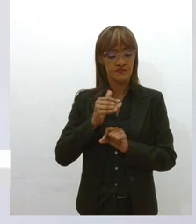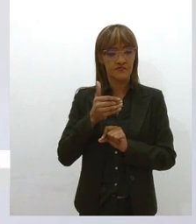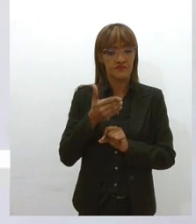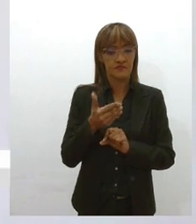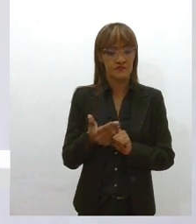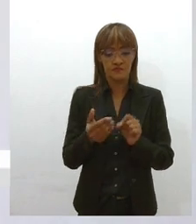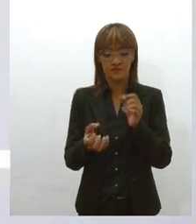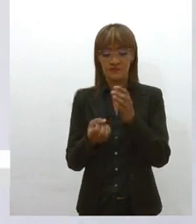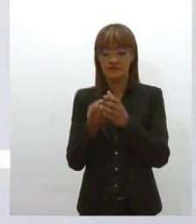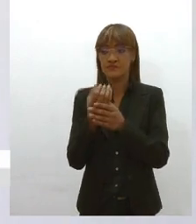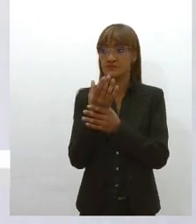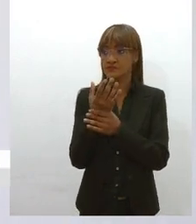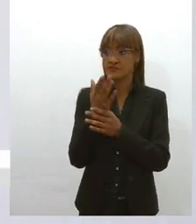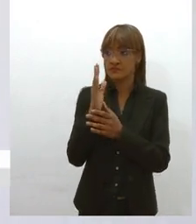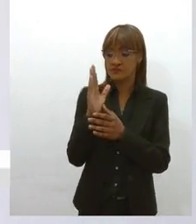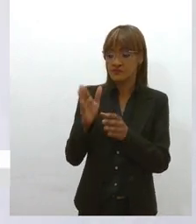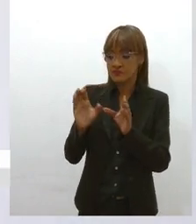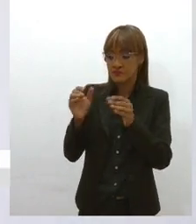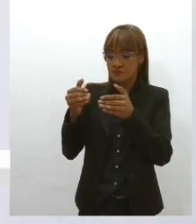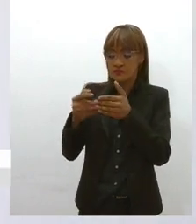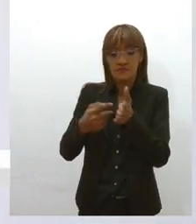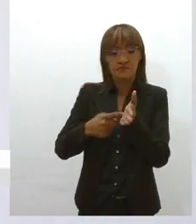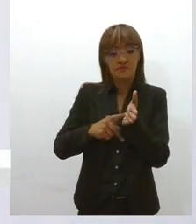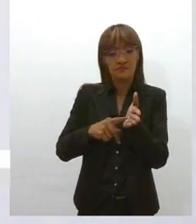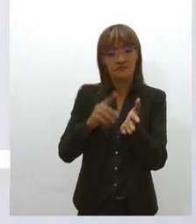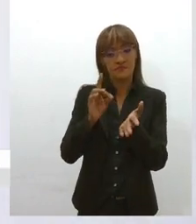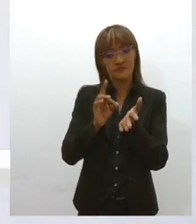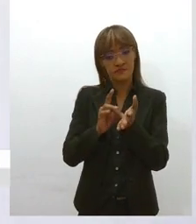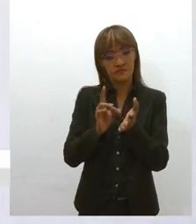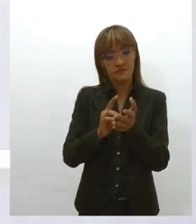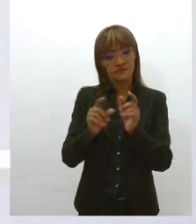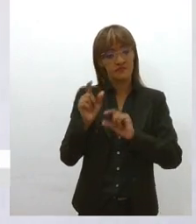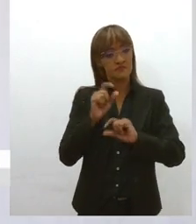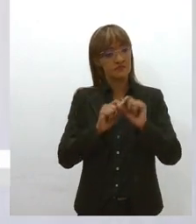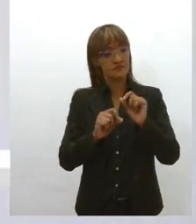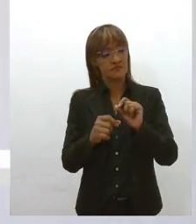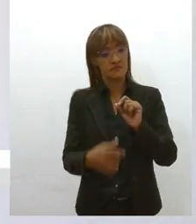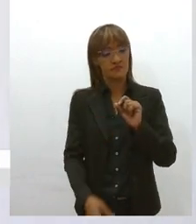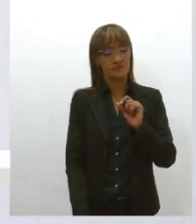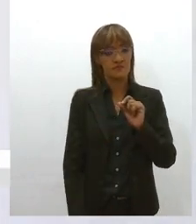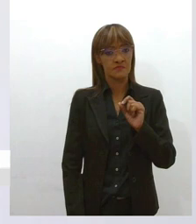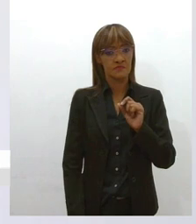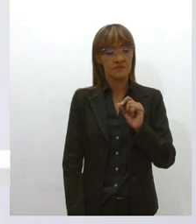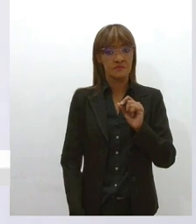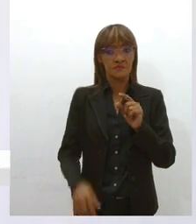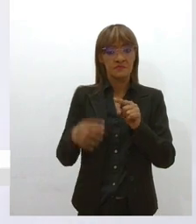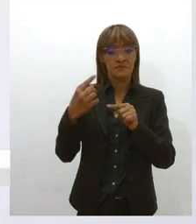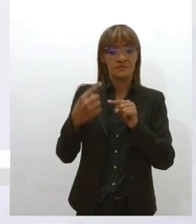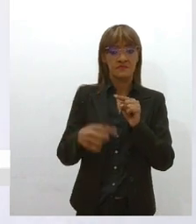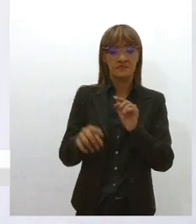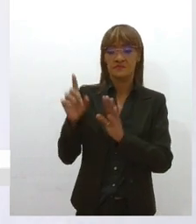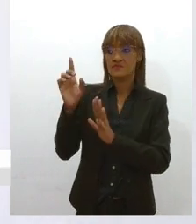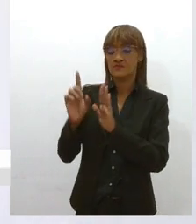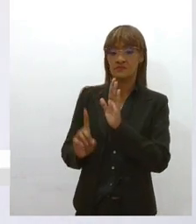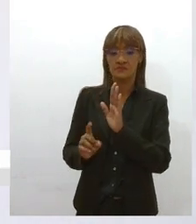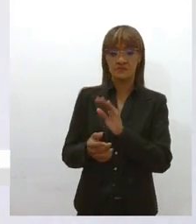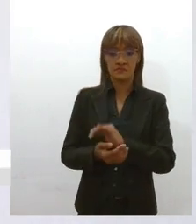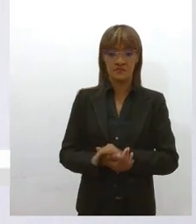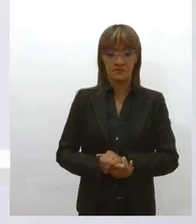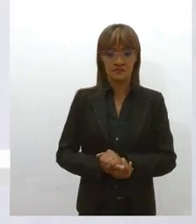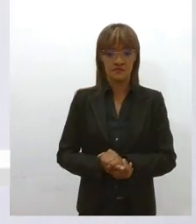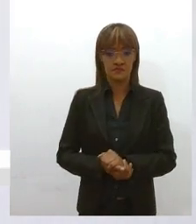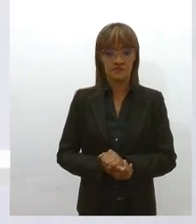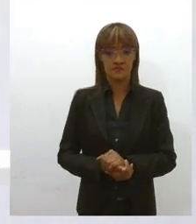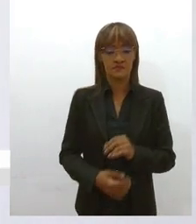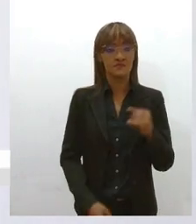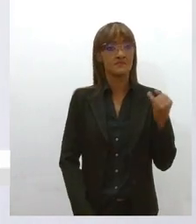entidades, elas, de algum modo, freiam a violação desses direitos. E é importante, Aline, a gente aproveitar